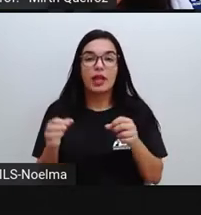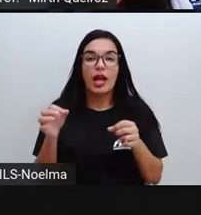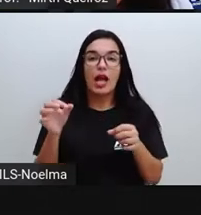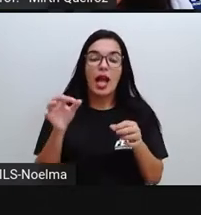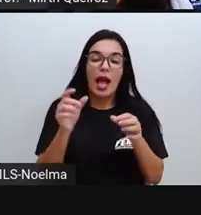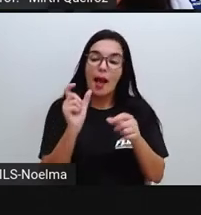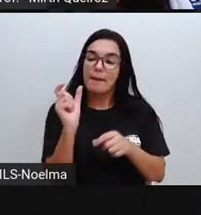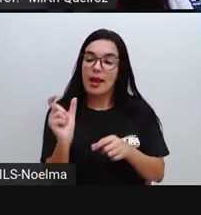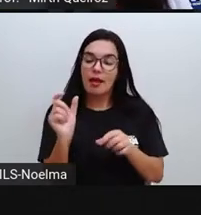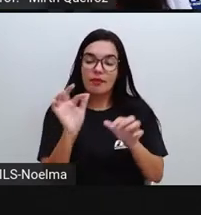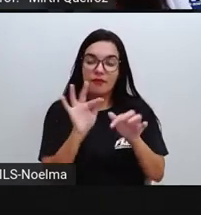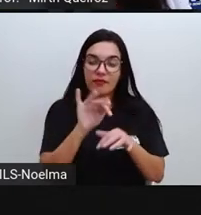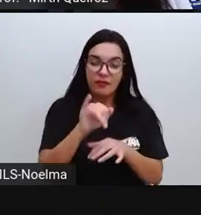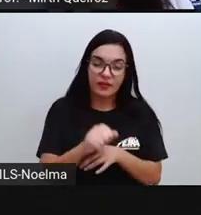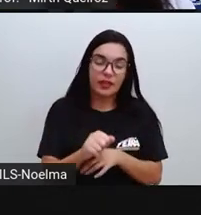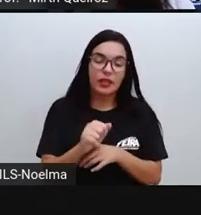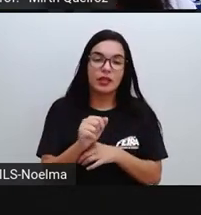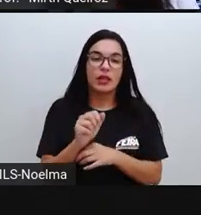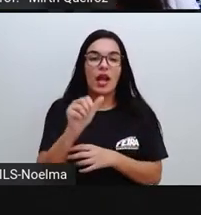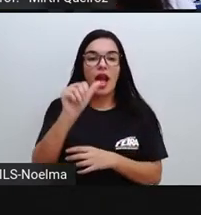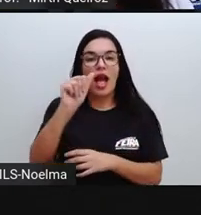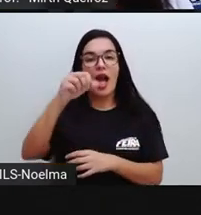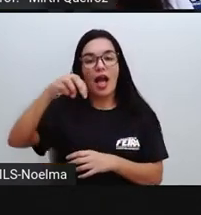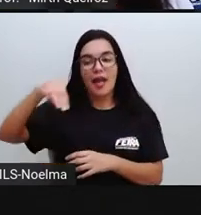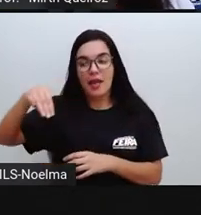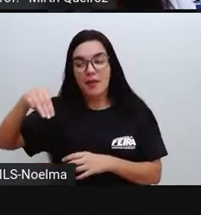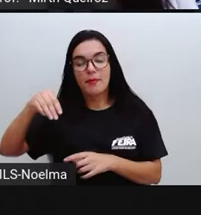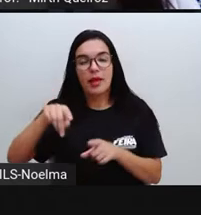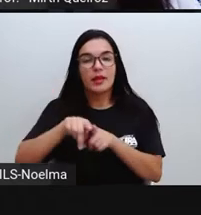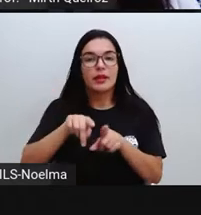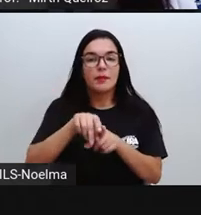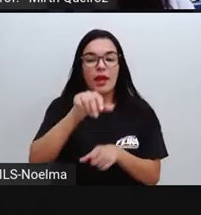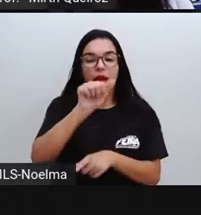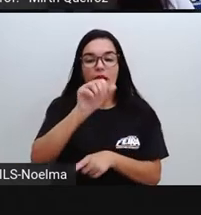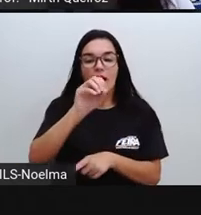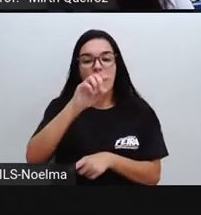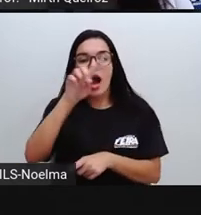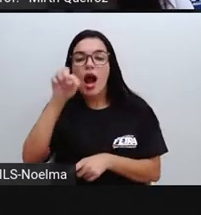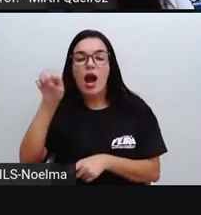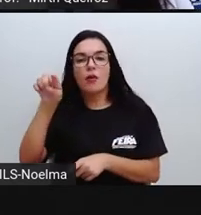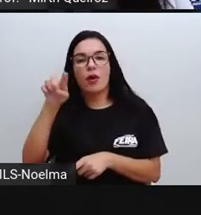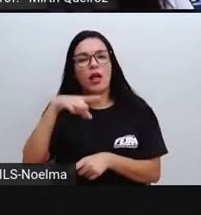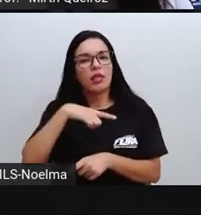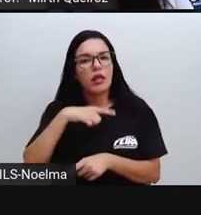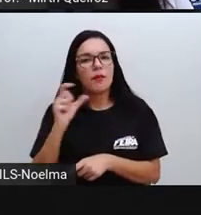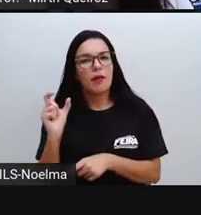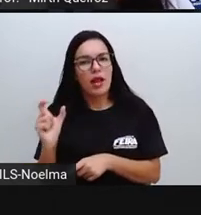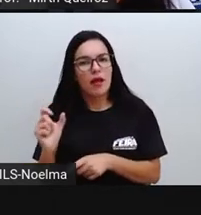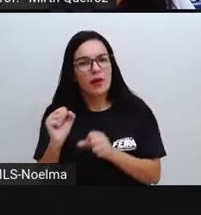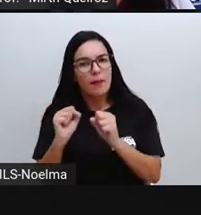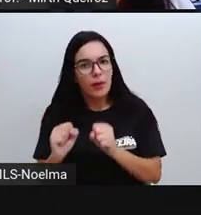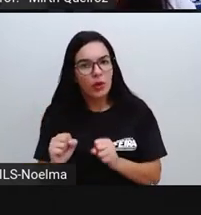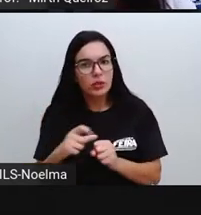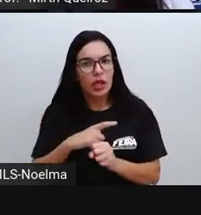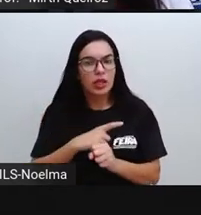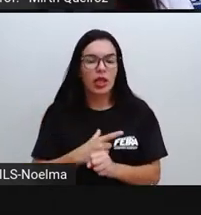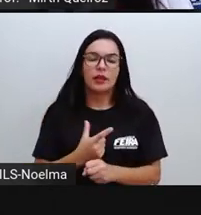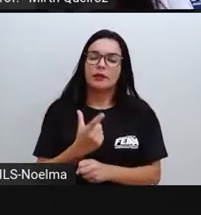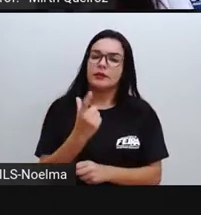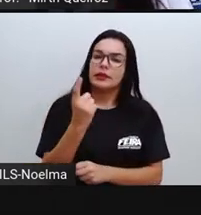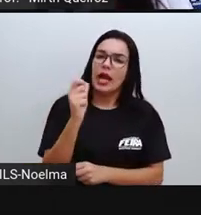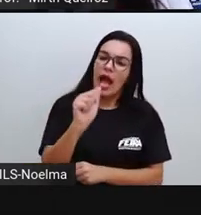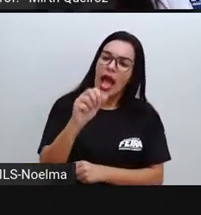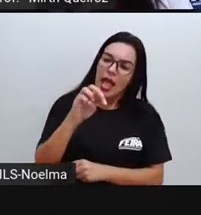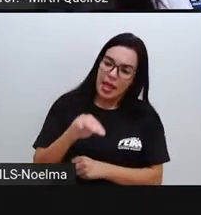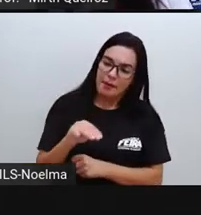terminados em am e am. Isso, a palavra, né? Existe, pode existir a palavra com am e a palavra